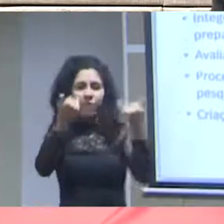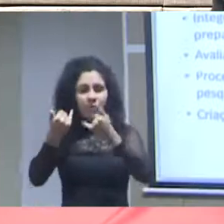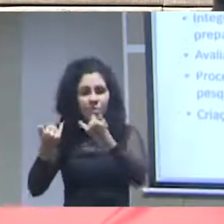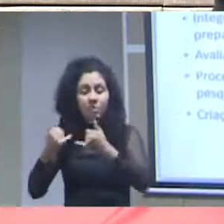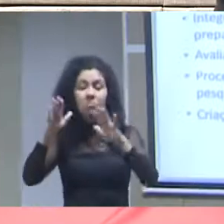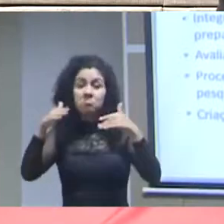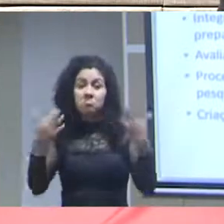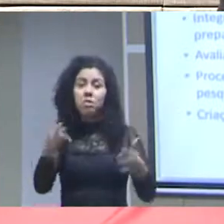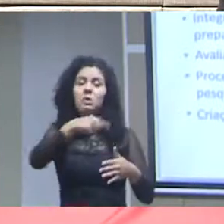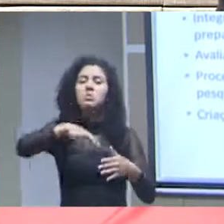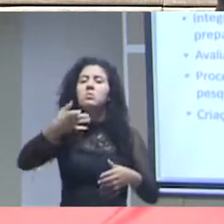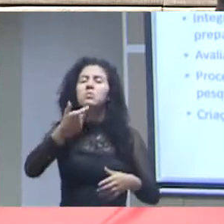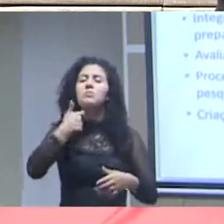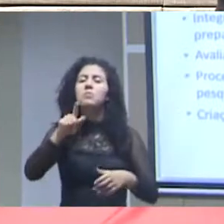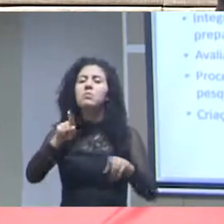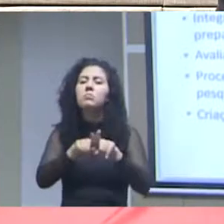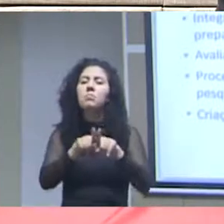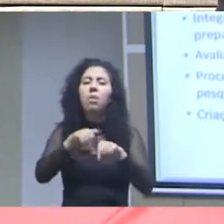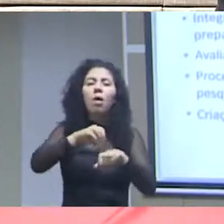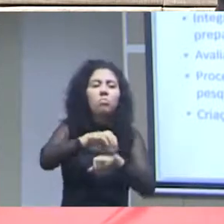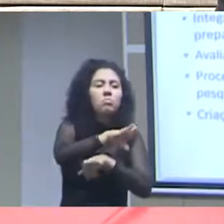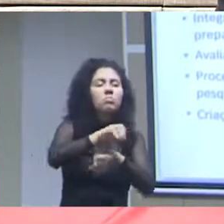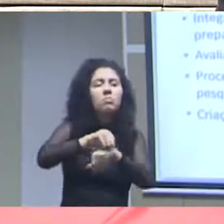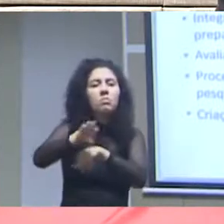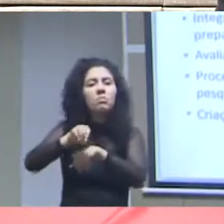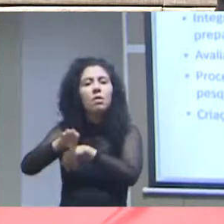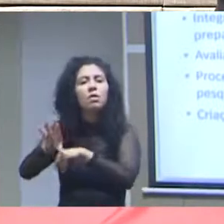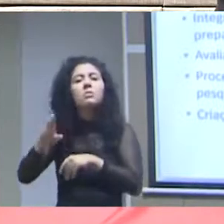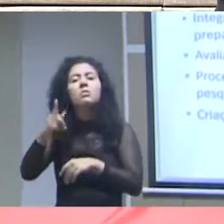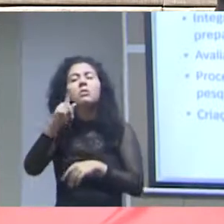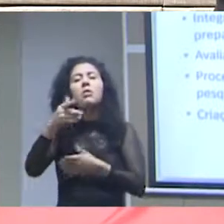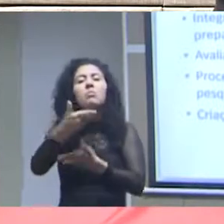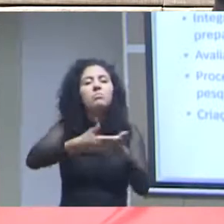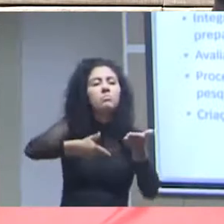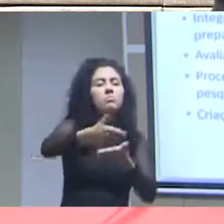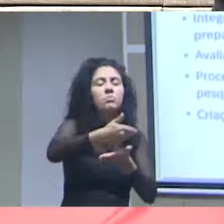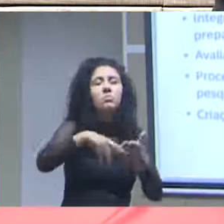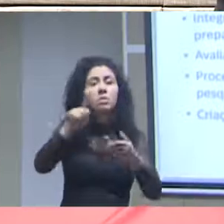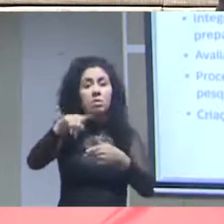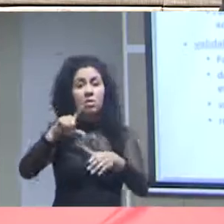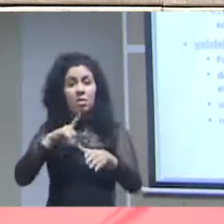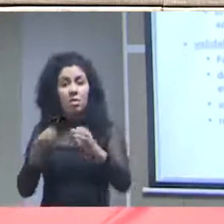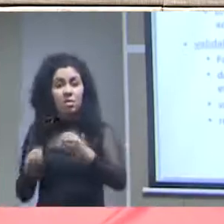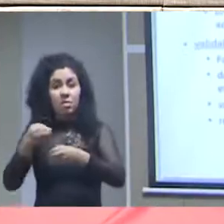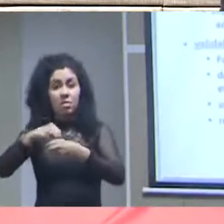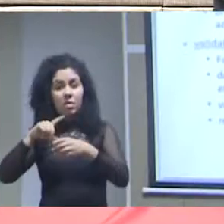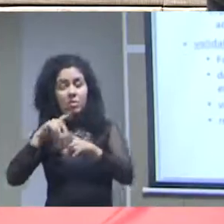as nossas ferramentas com outras instituições com a sociedade então a gente tem criado também